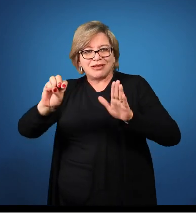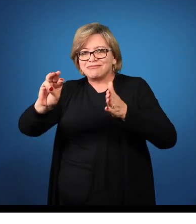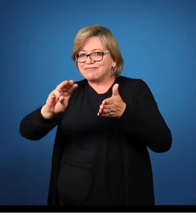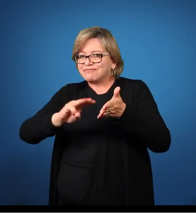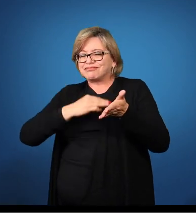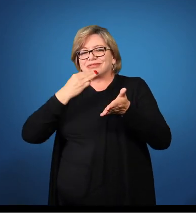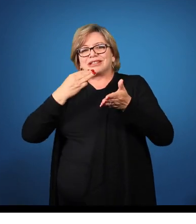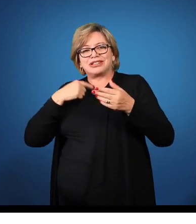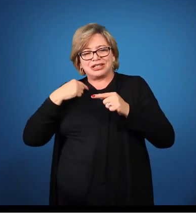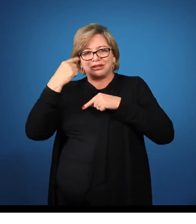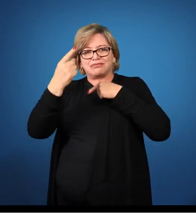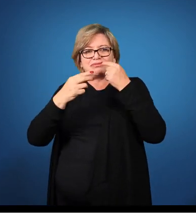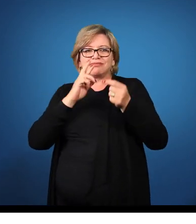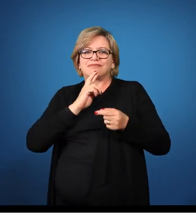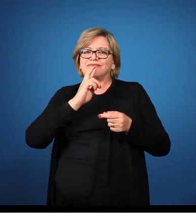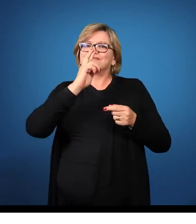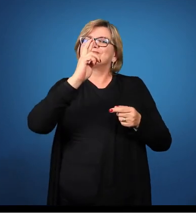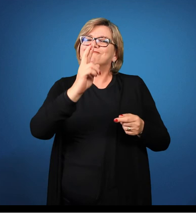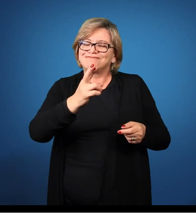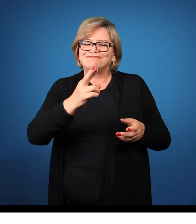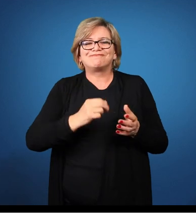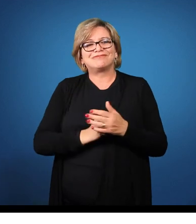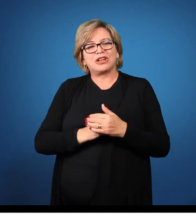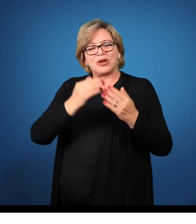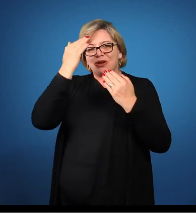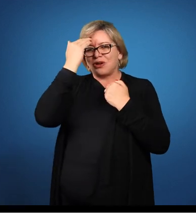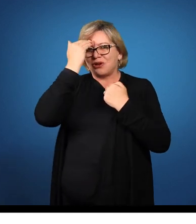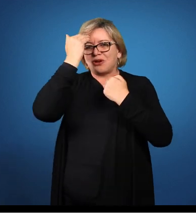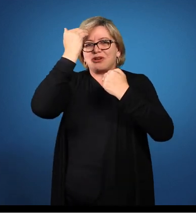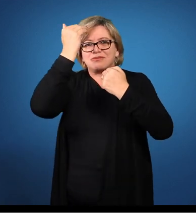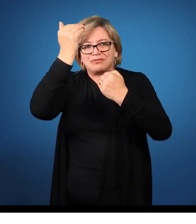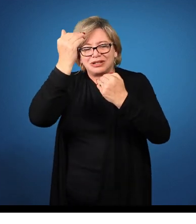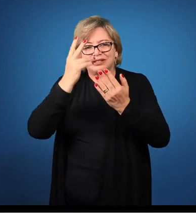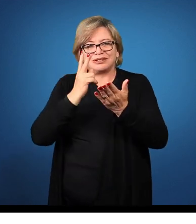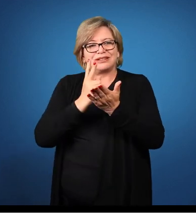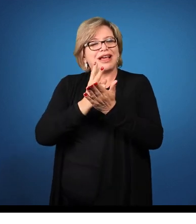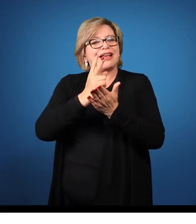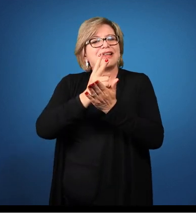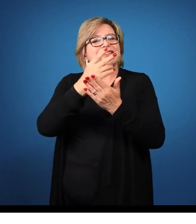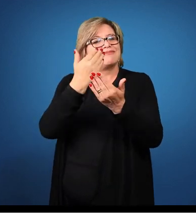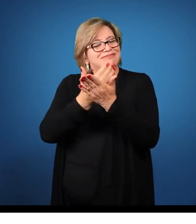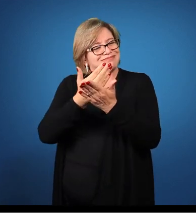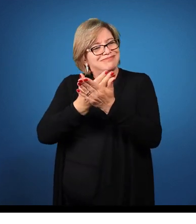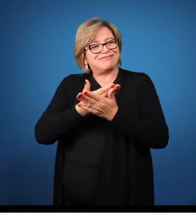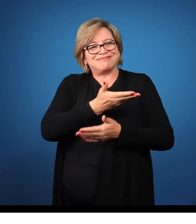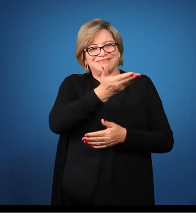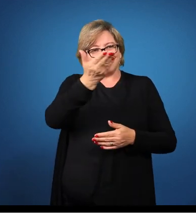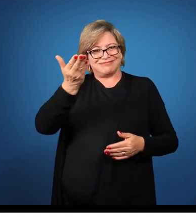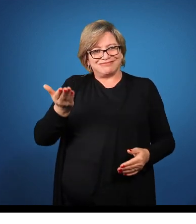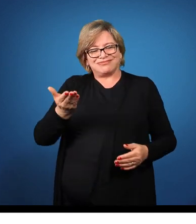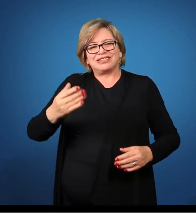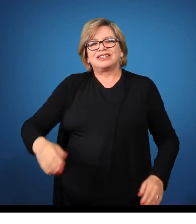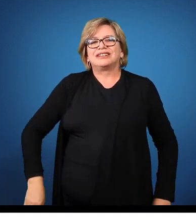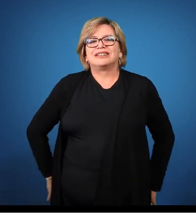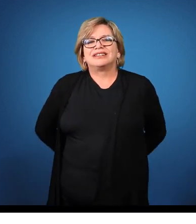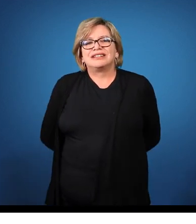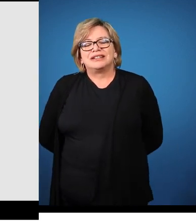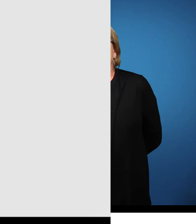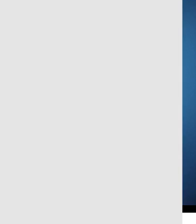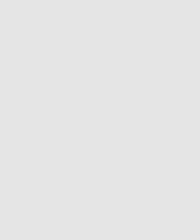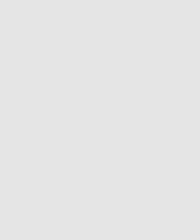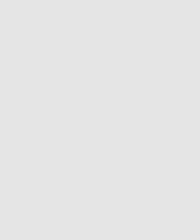mensagem que ela será respondida para vocês. Muito obrigado e continuemos estudando. Música